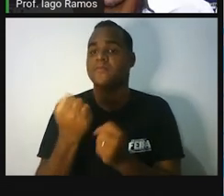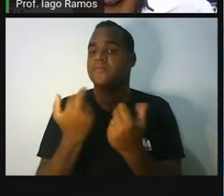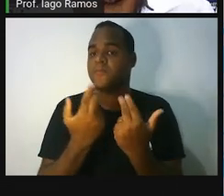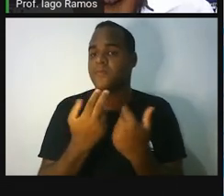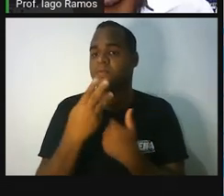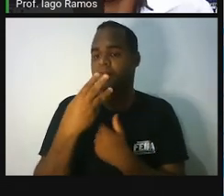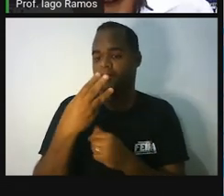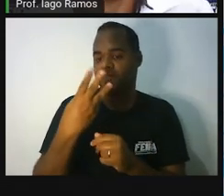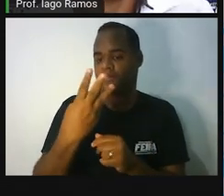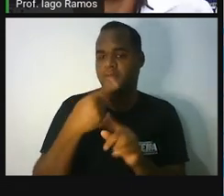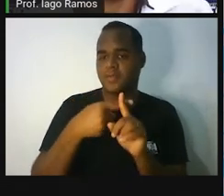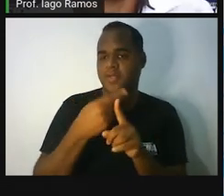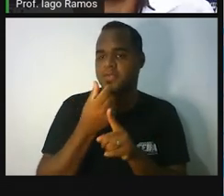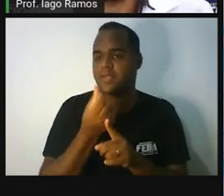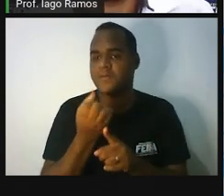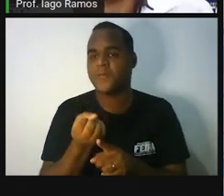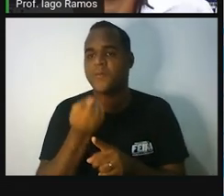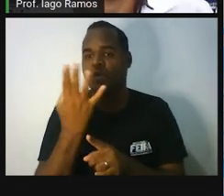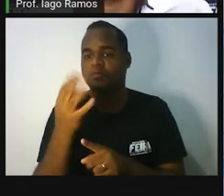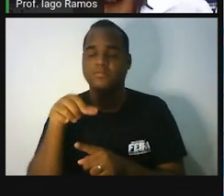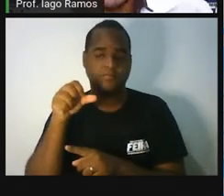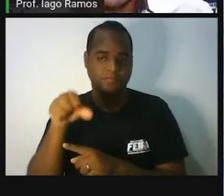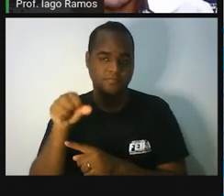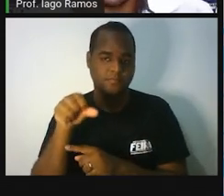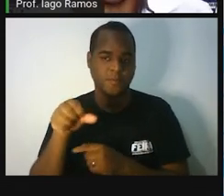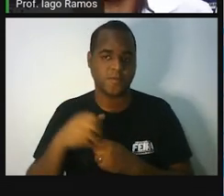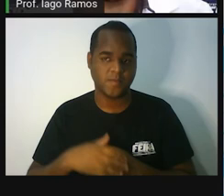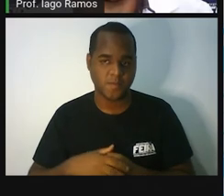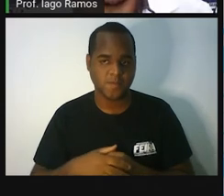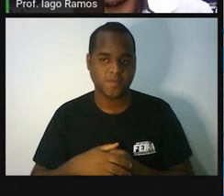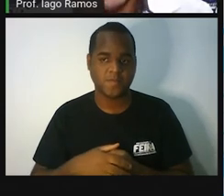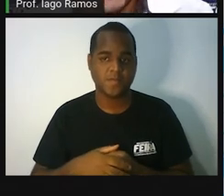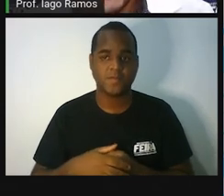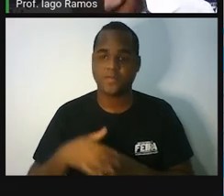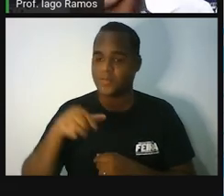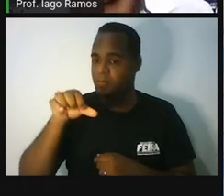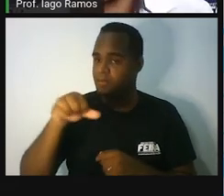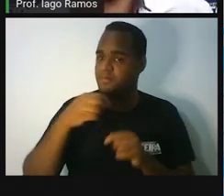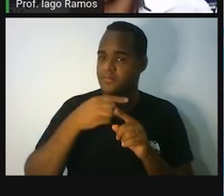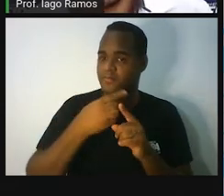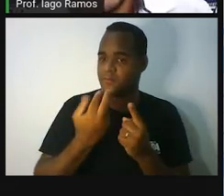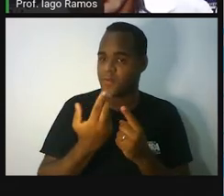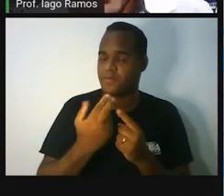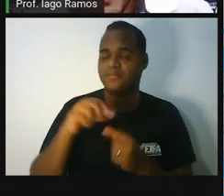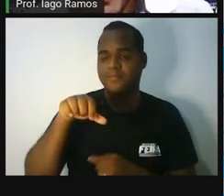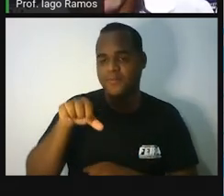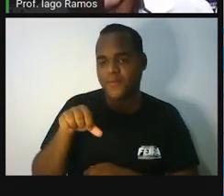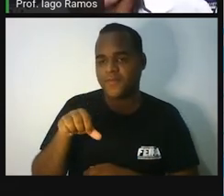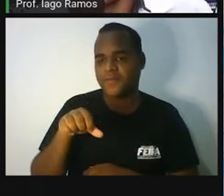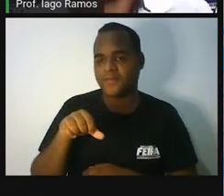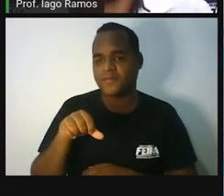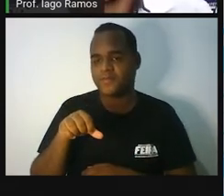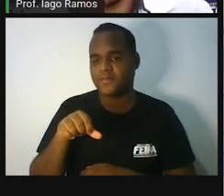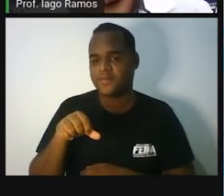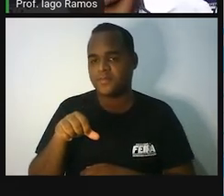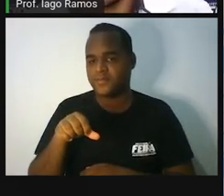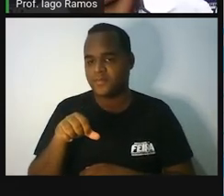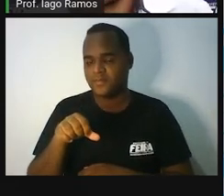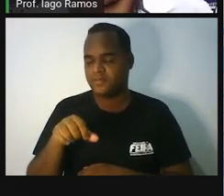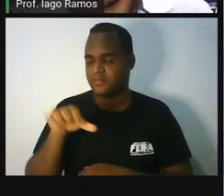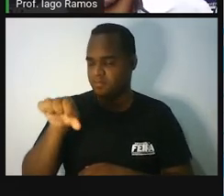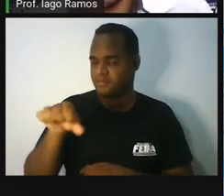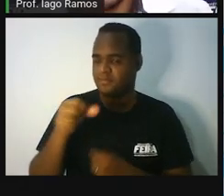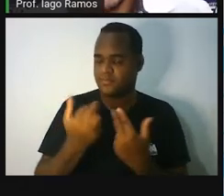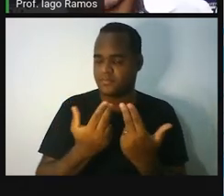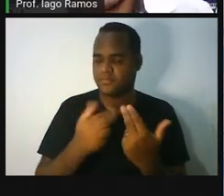Igual a 3 mais 6 dá quanto? 3 mais 6 dá 9. Então, aqui tem 9 igual a 9. Só que esse 9